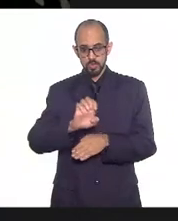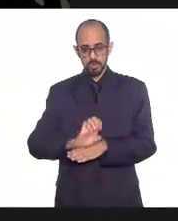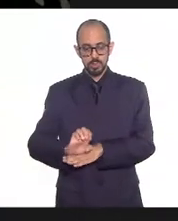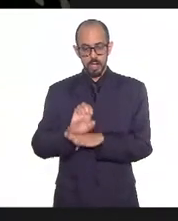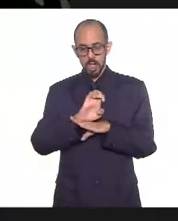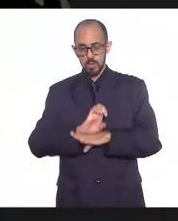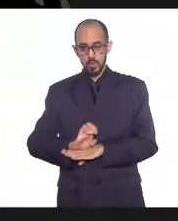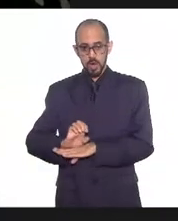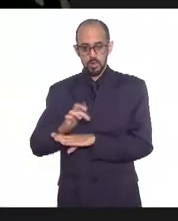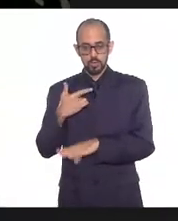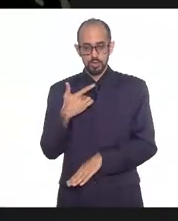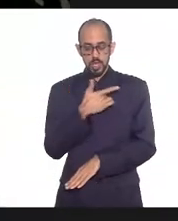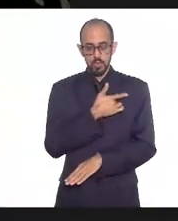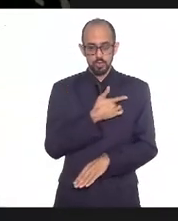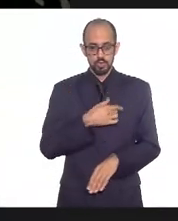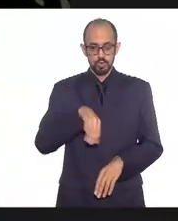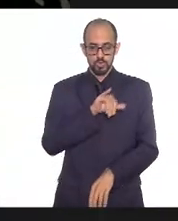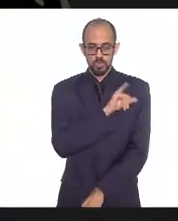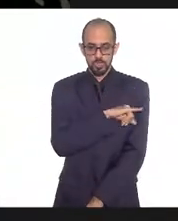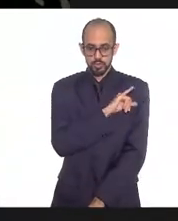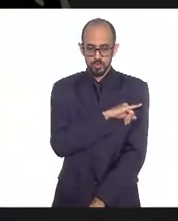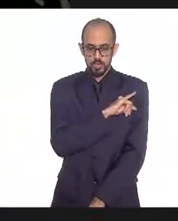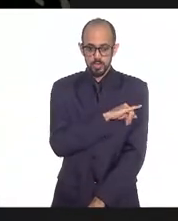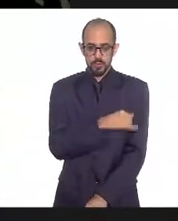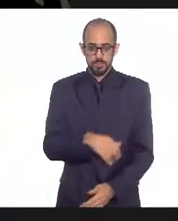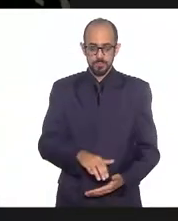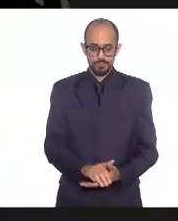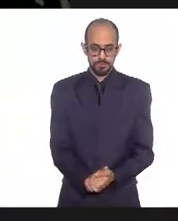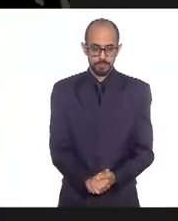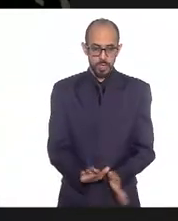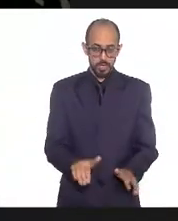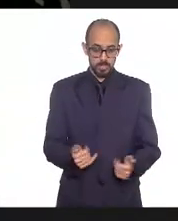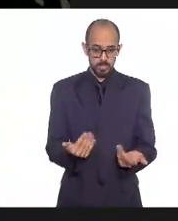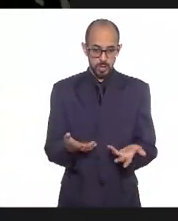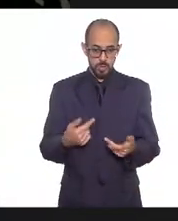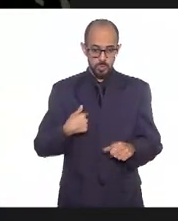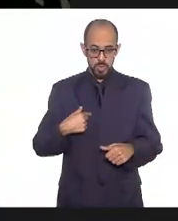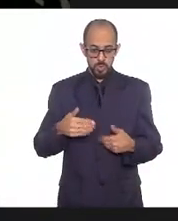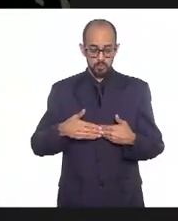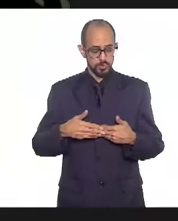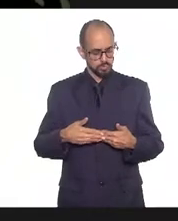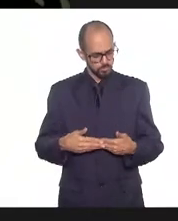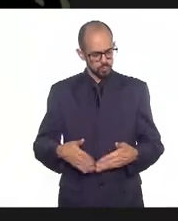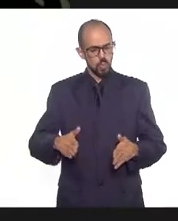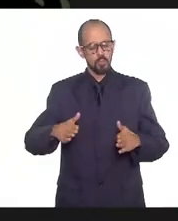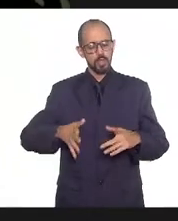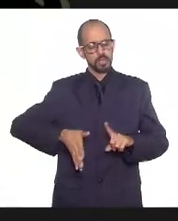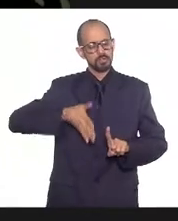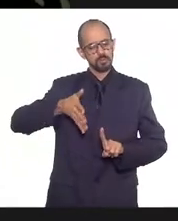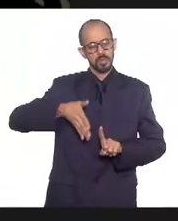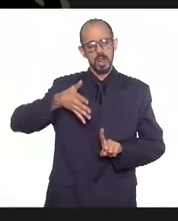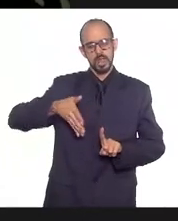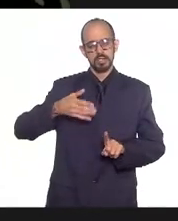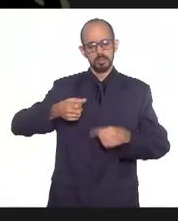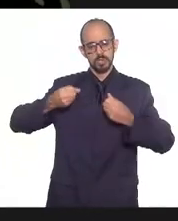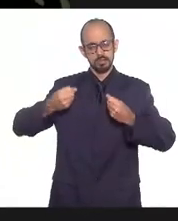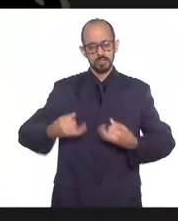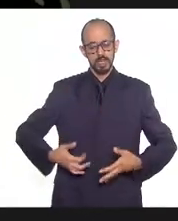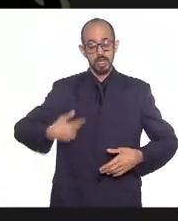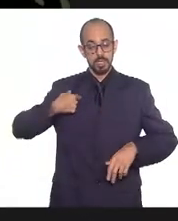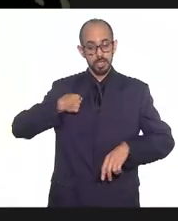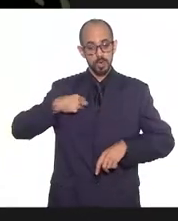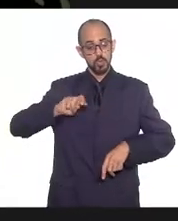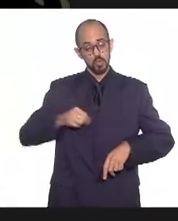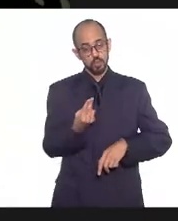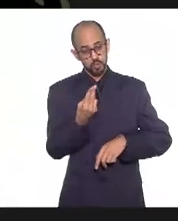de Saúde do Rio de Janeiro. Dito, eu fiz essa introdução só para explicar que além de ser petroleiro, obviamente